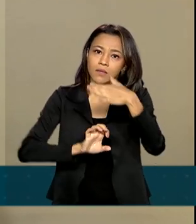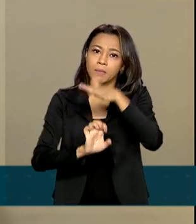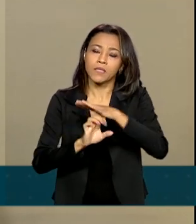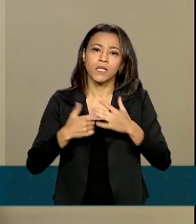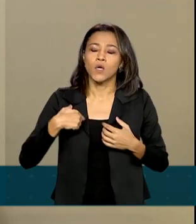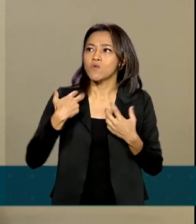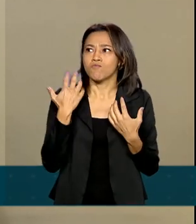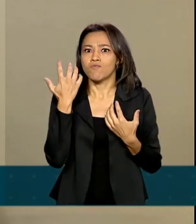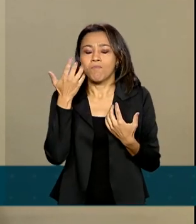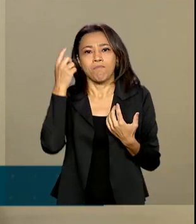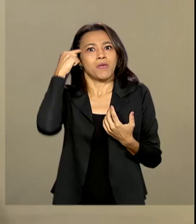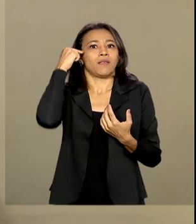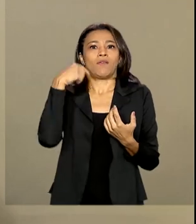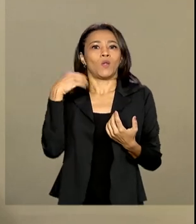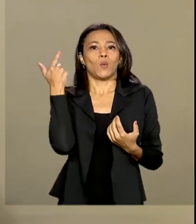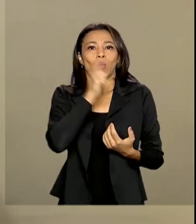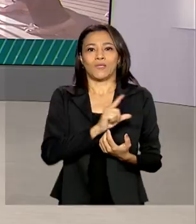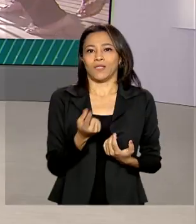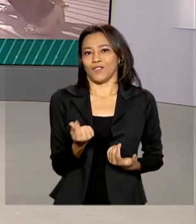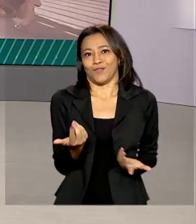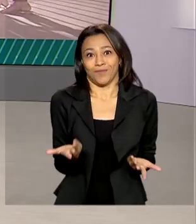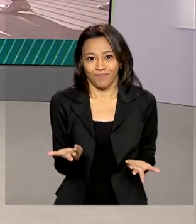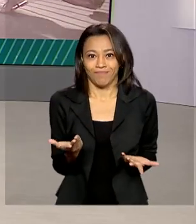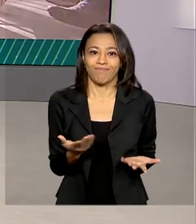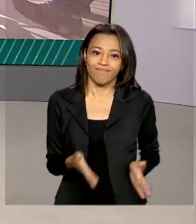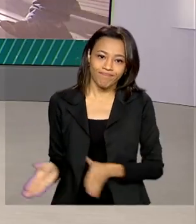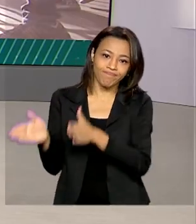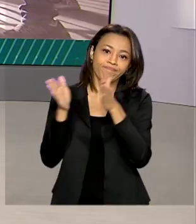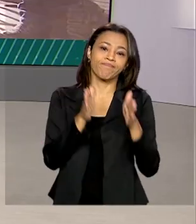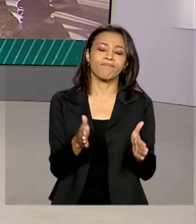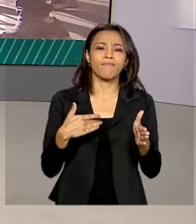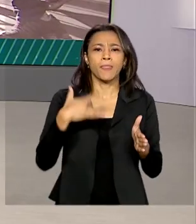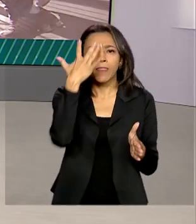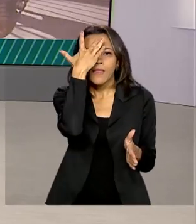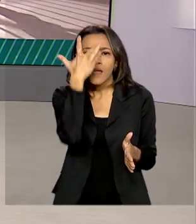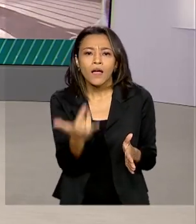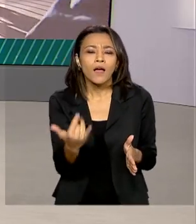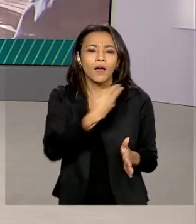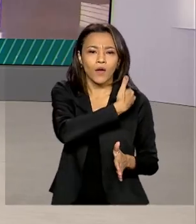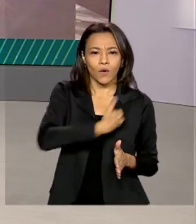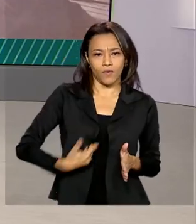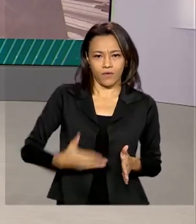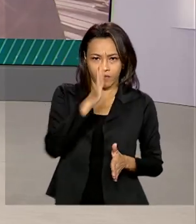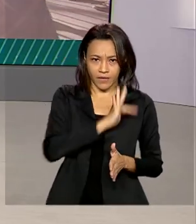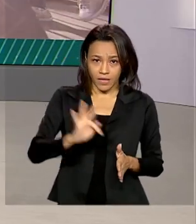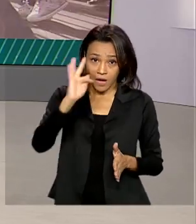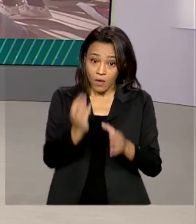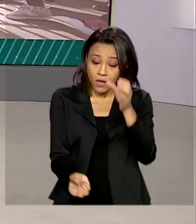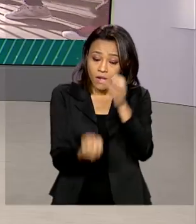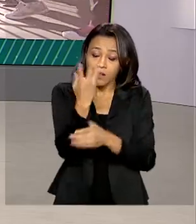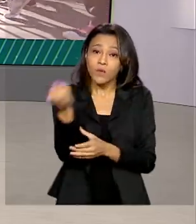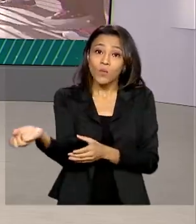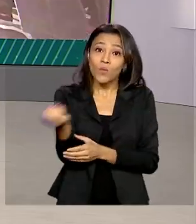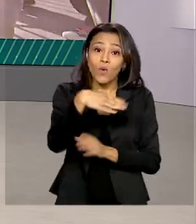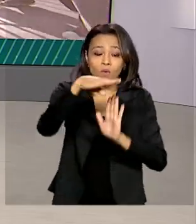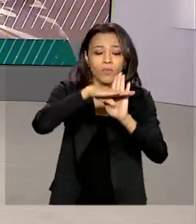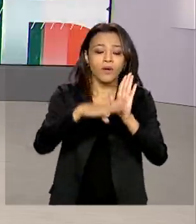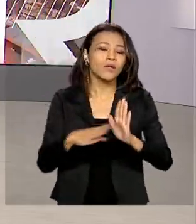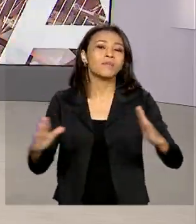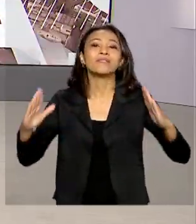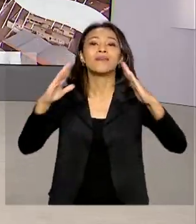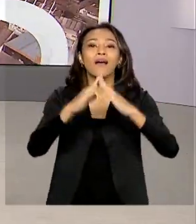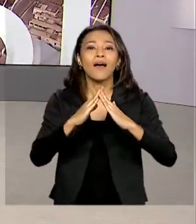conseguir esse capital de giro. Amanhã, o governo federal lança um novo programa habitacional Casa Verde